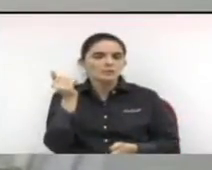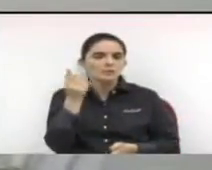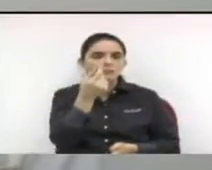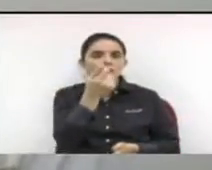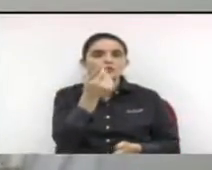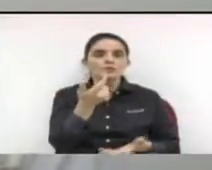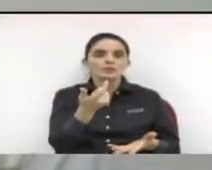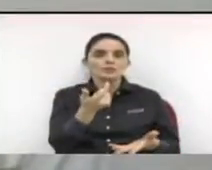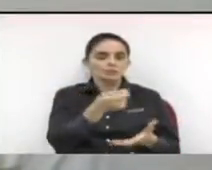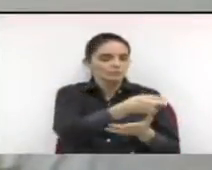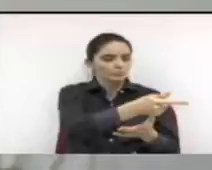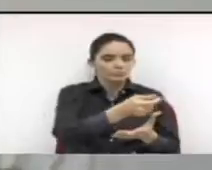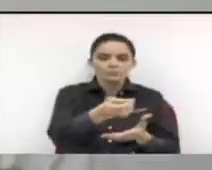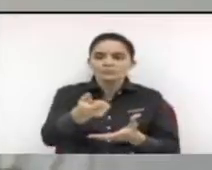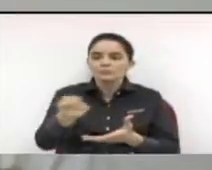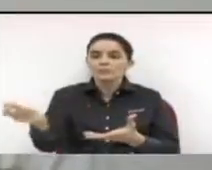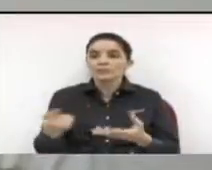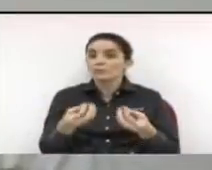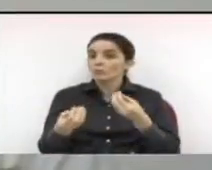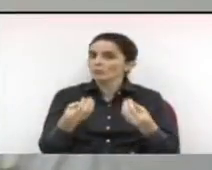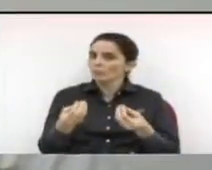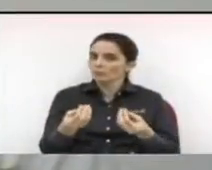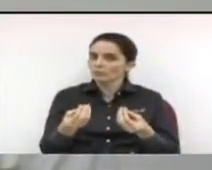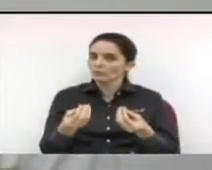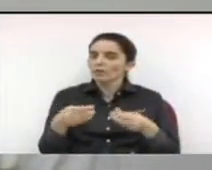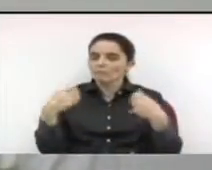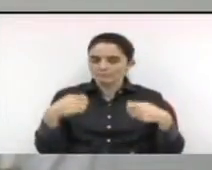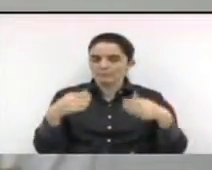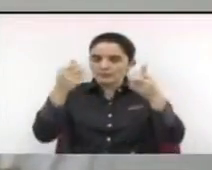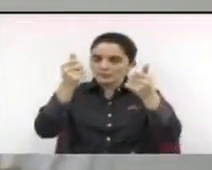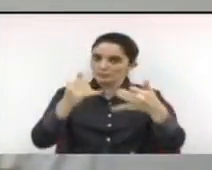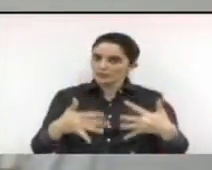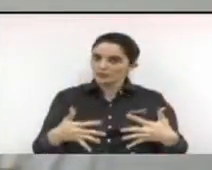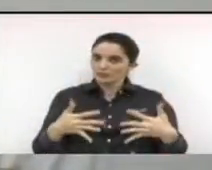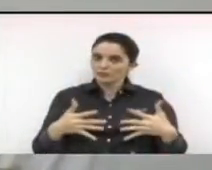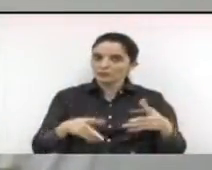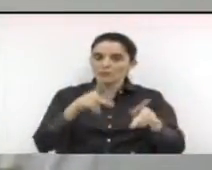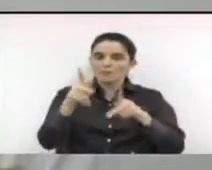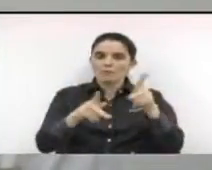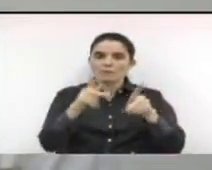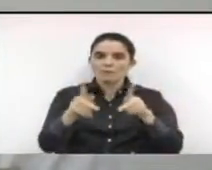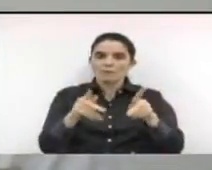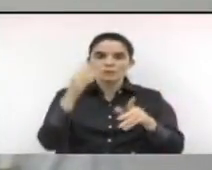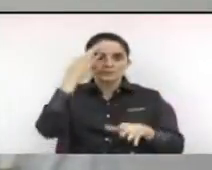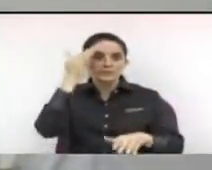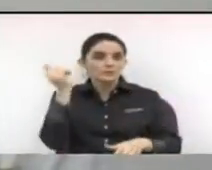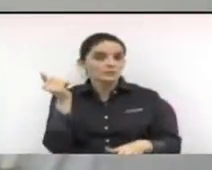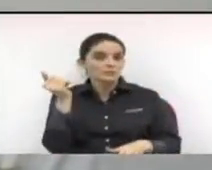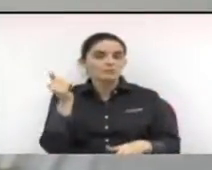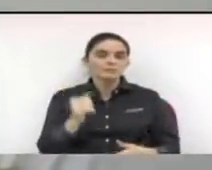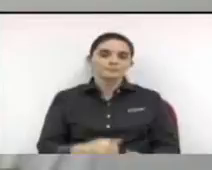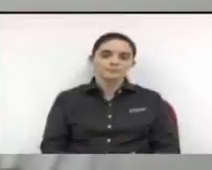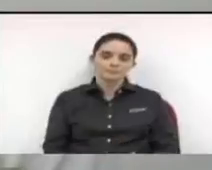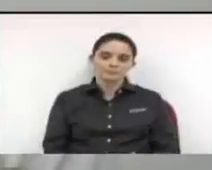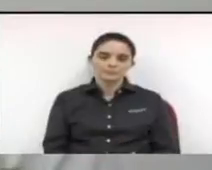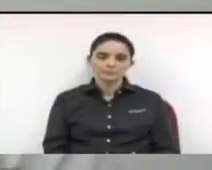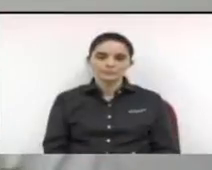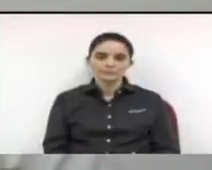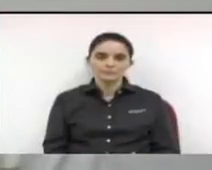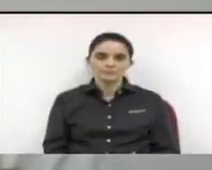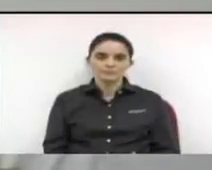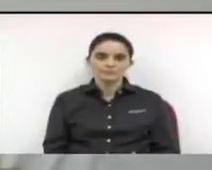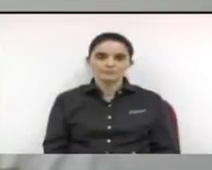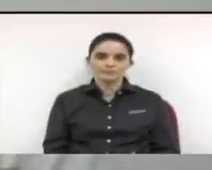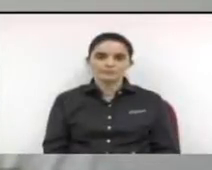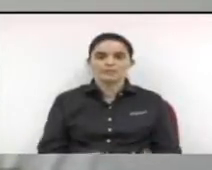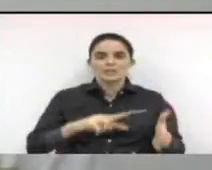direta. Então, o grande método do orçamento participativo é a possibilidade de possibilitar a